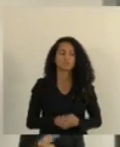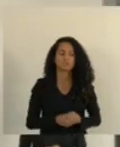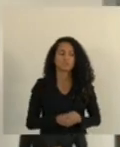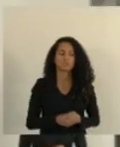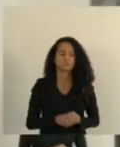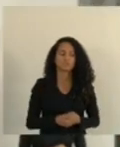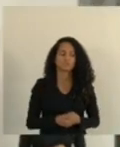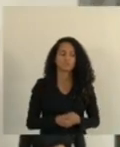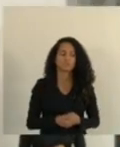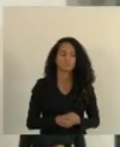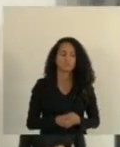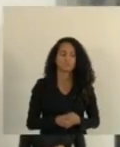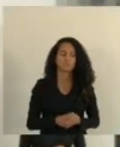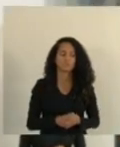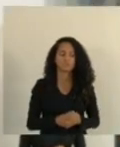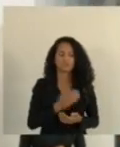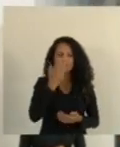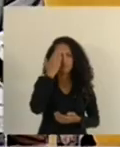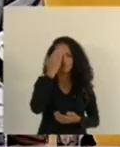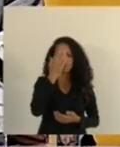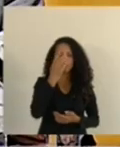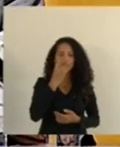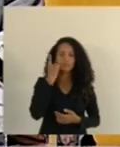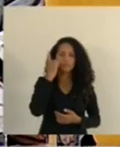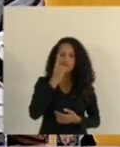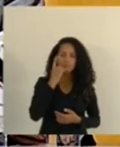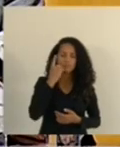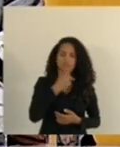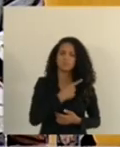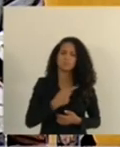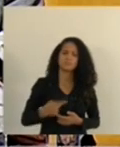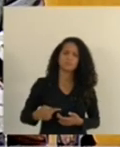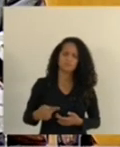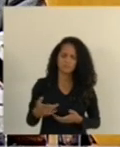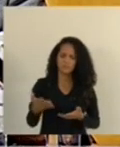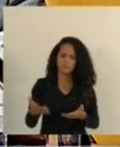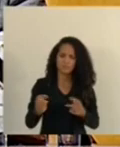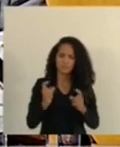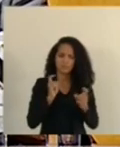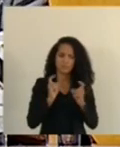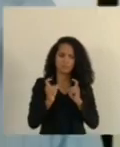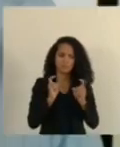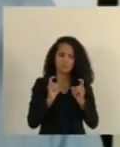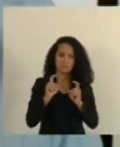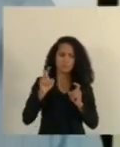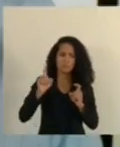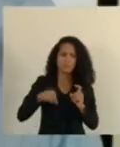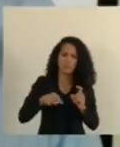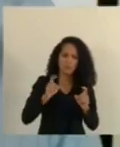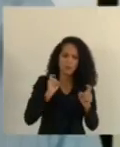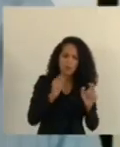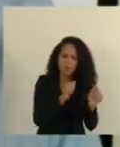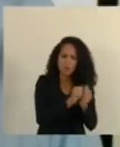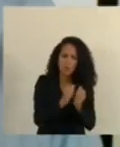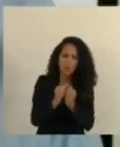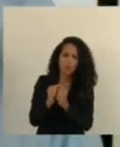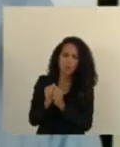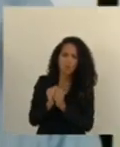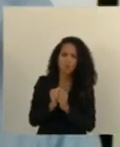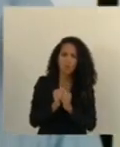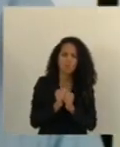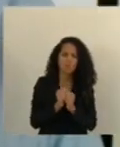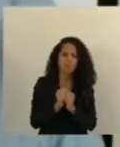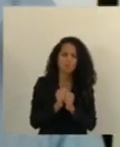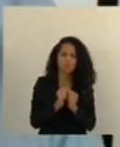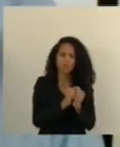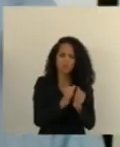Obrigado deputado deputado Gandini presidente essa reunião é uma reunião conjunta ou somente da comissão de justiça é